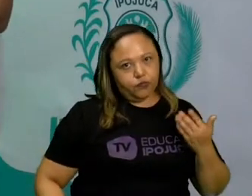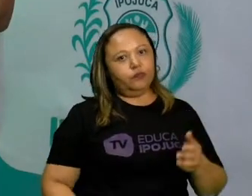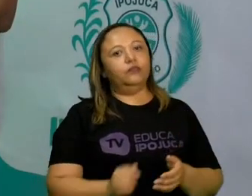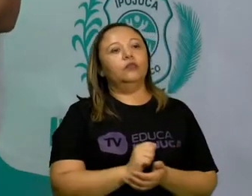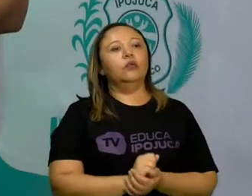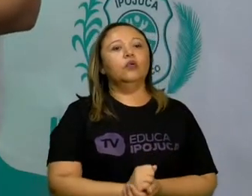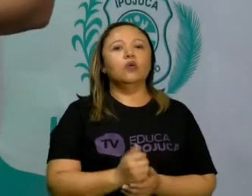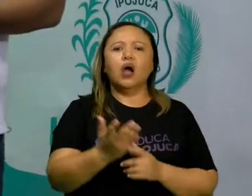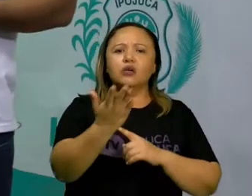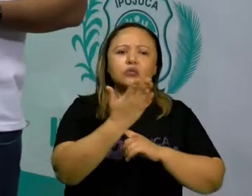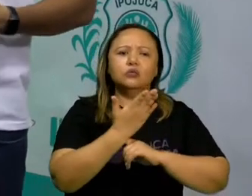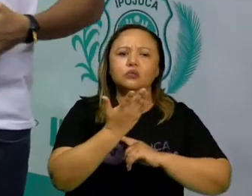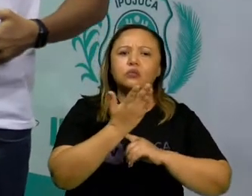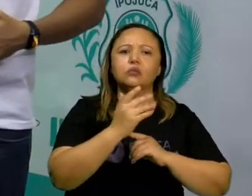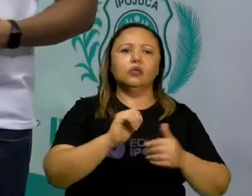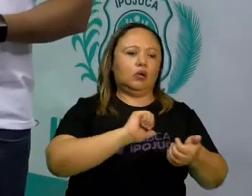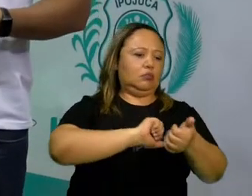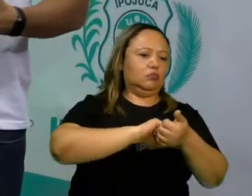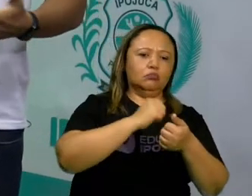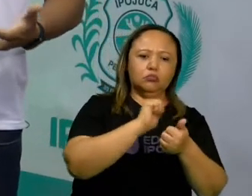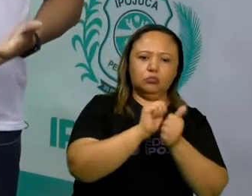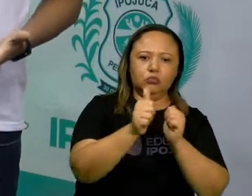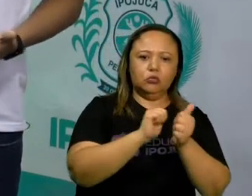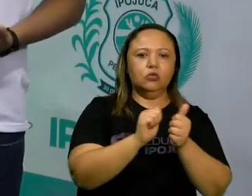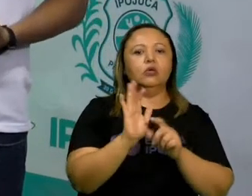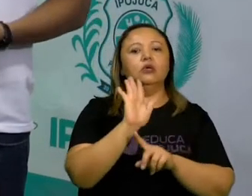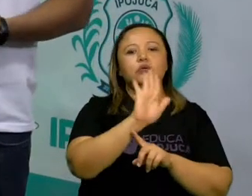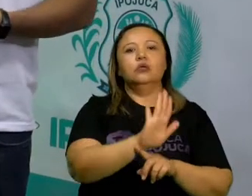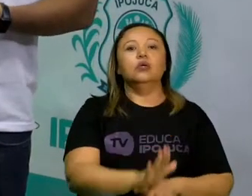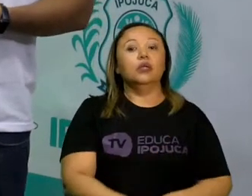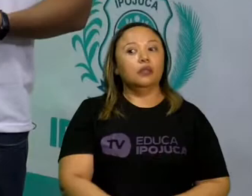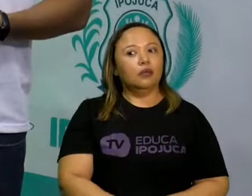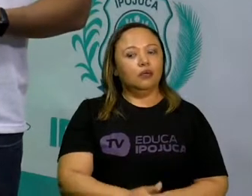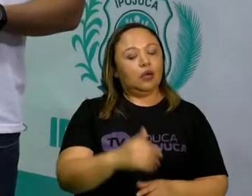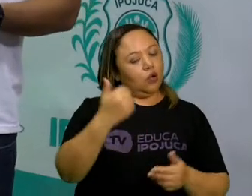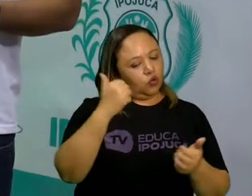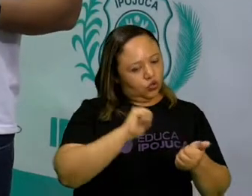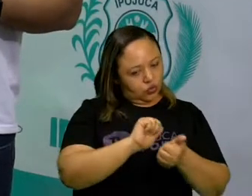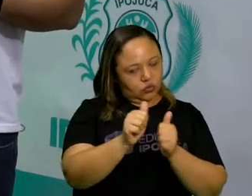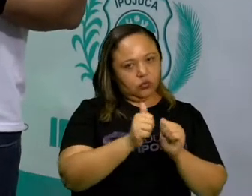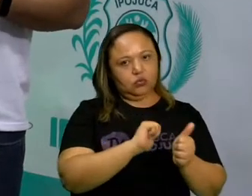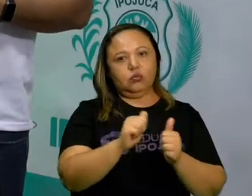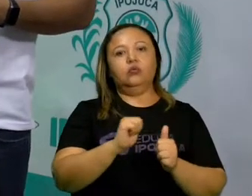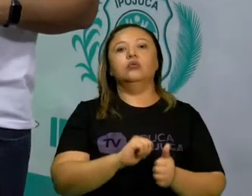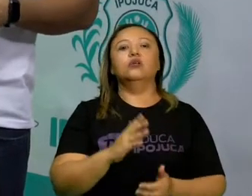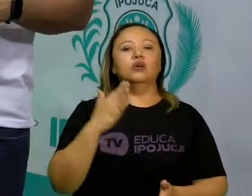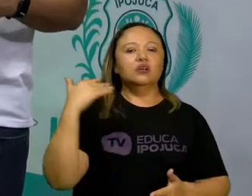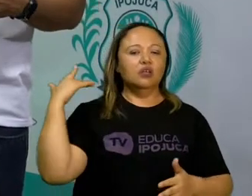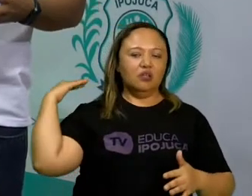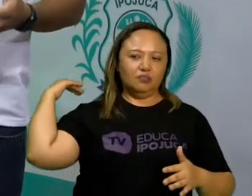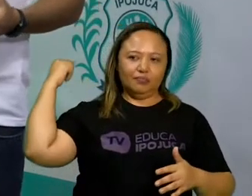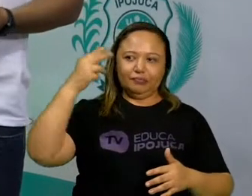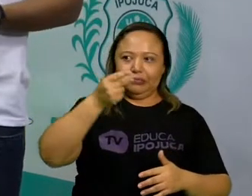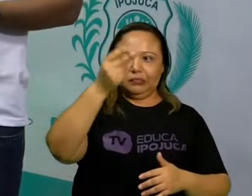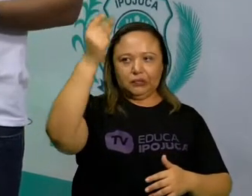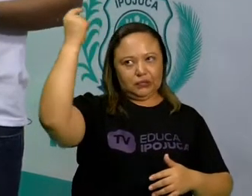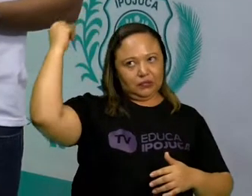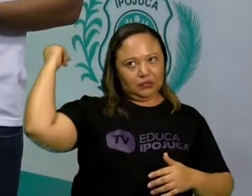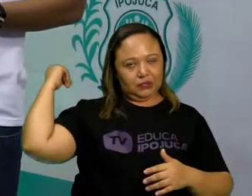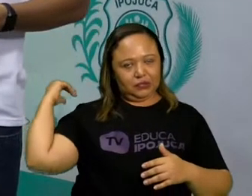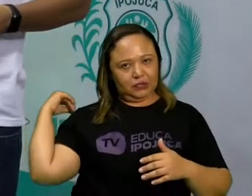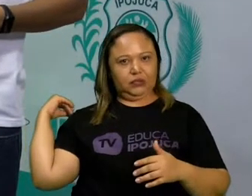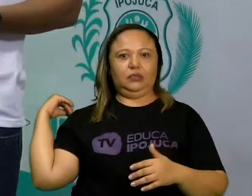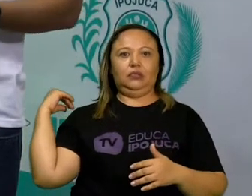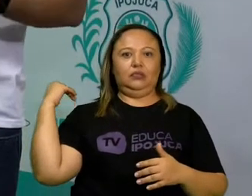Então, os jogos existem desde a pré-história e seus registros indicam as mais variadas formas de